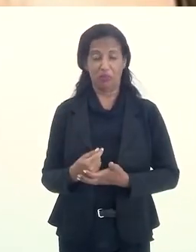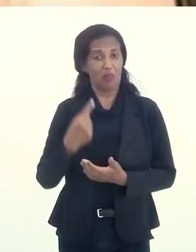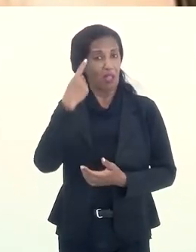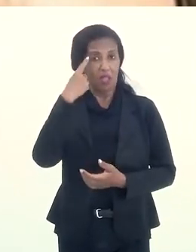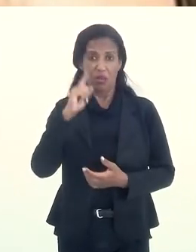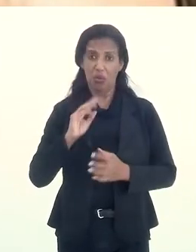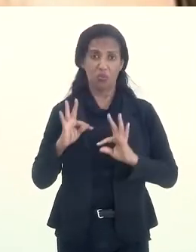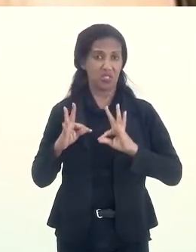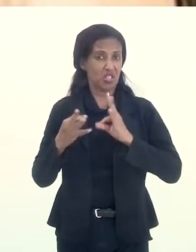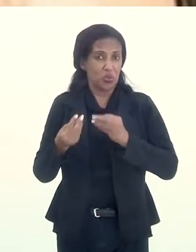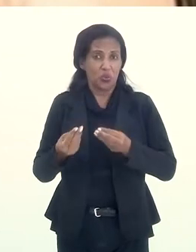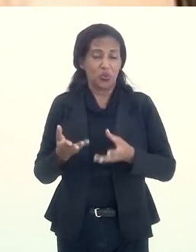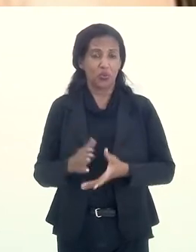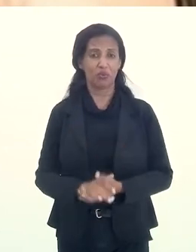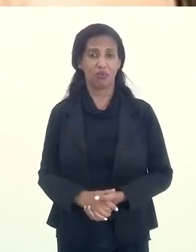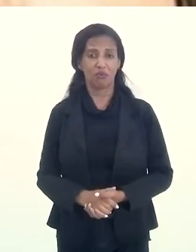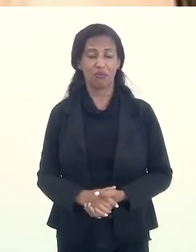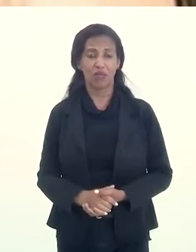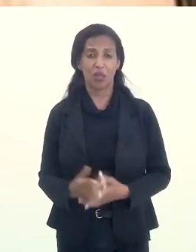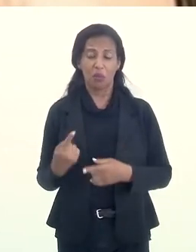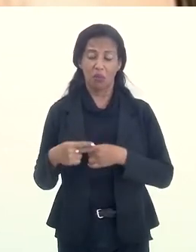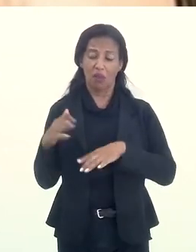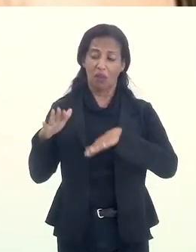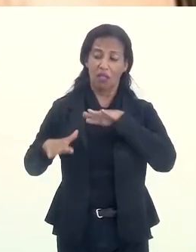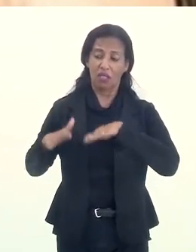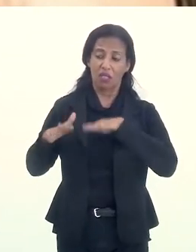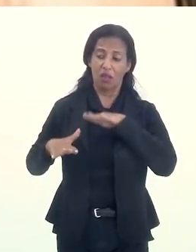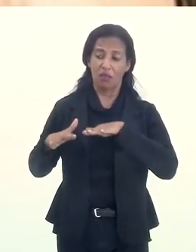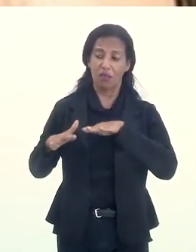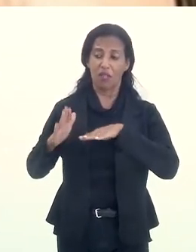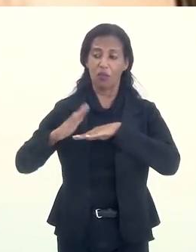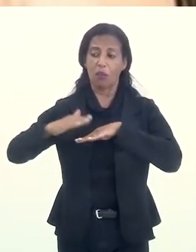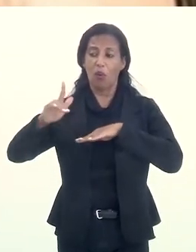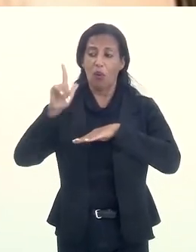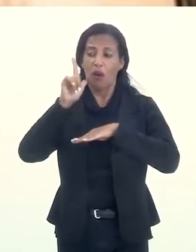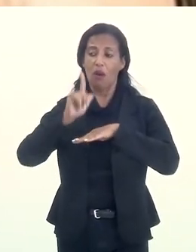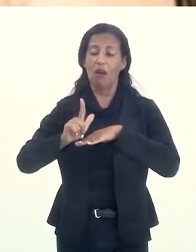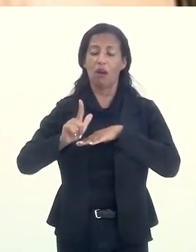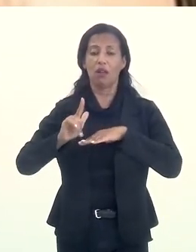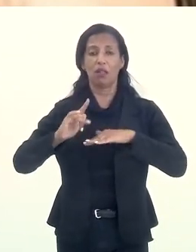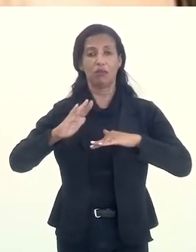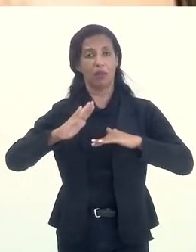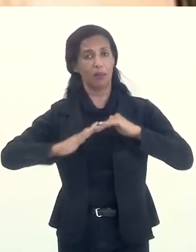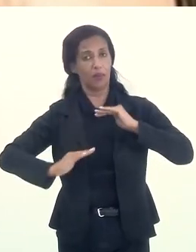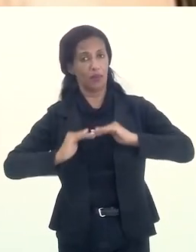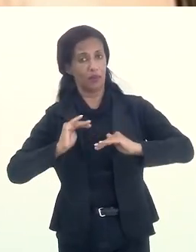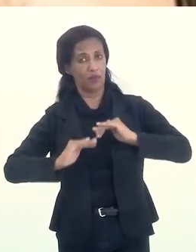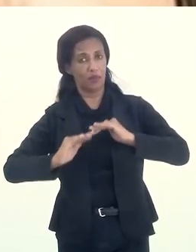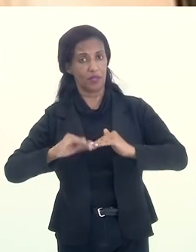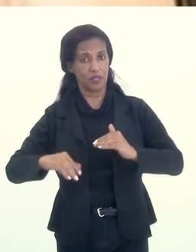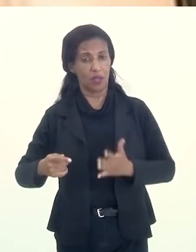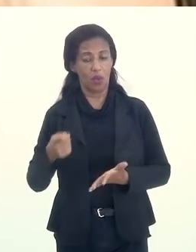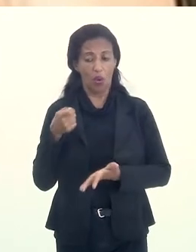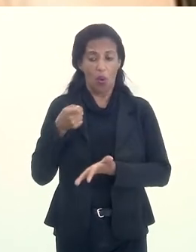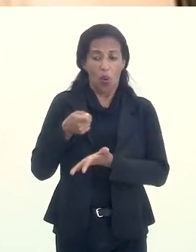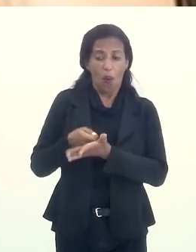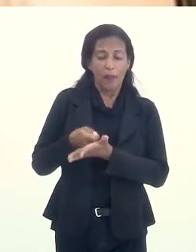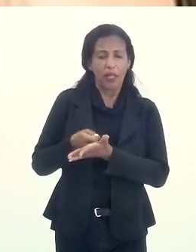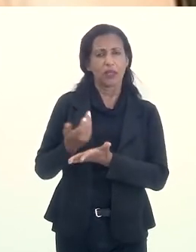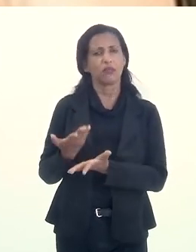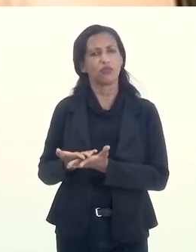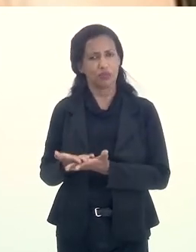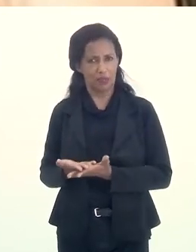eu não sei tudo. Adoro. Porque talvez o maior ganho da profissão, do magistério, seja a